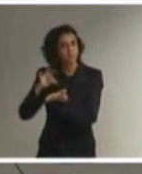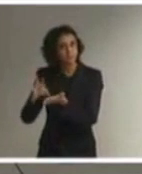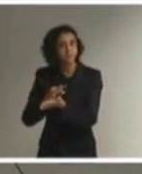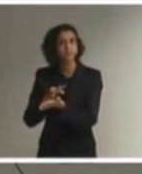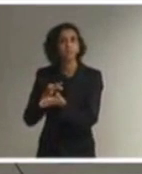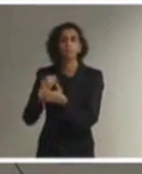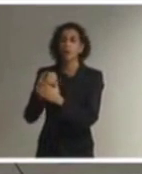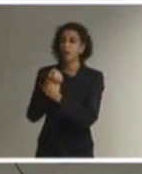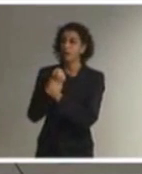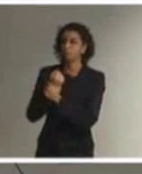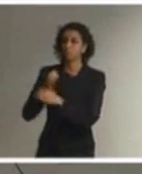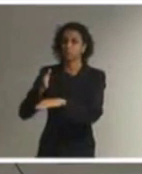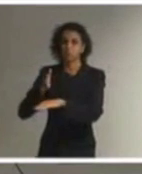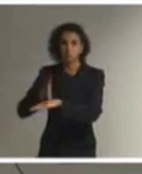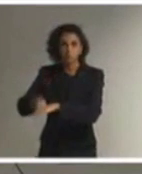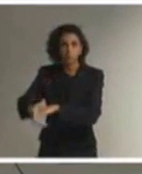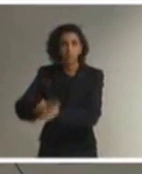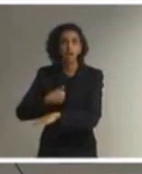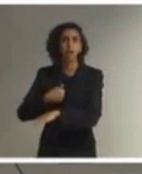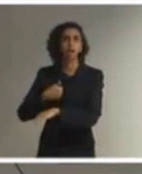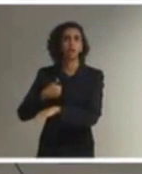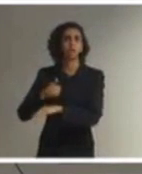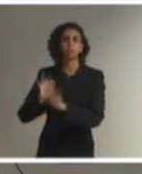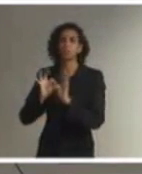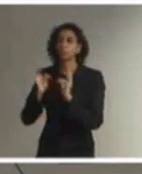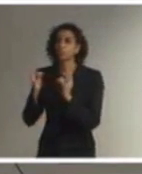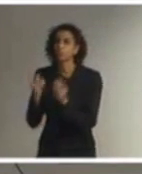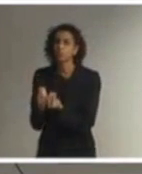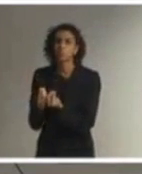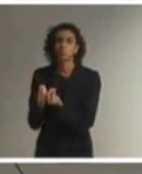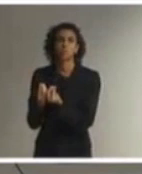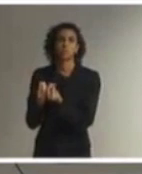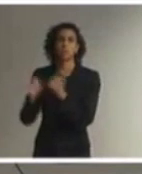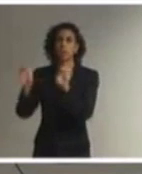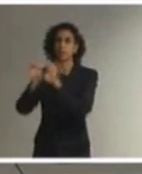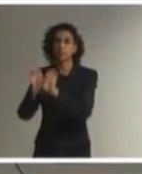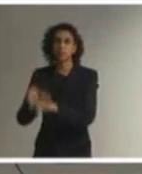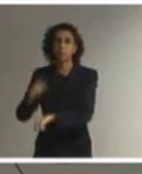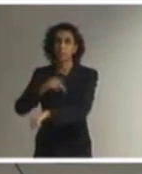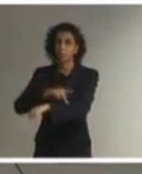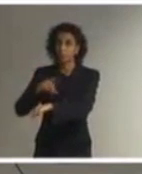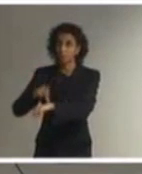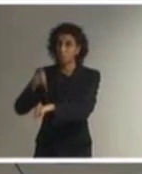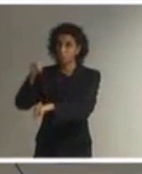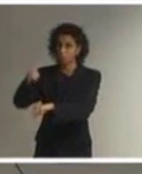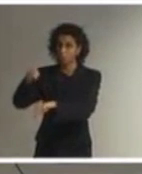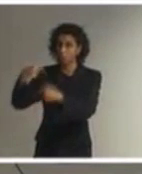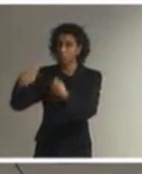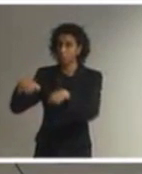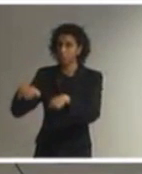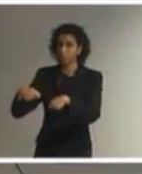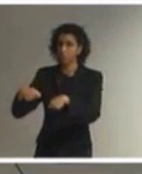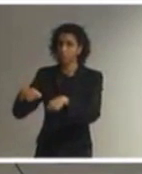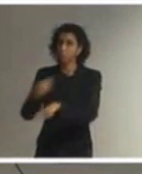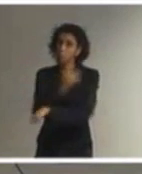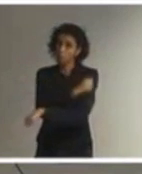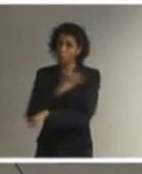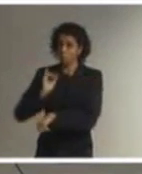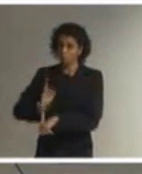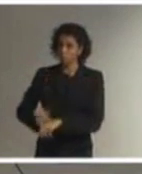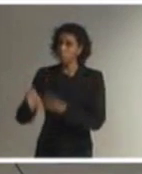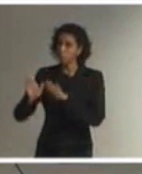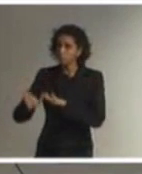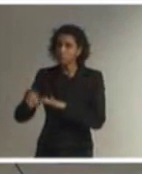garantir a acessibilidade, para garantir esses recursos pedagógicos necessários para a permanência do aluno